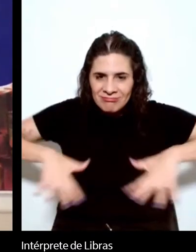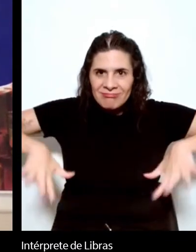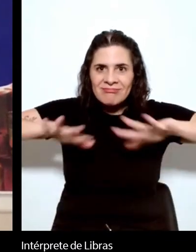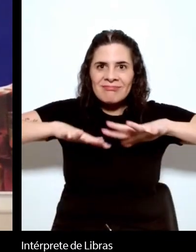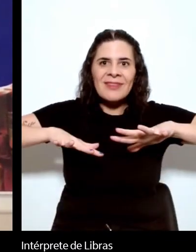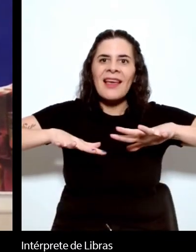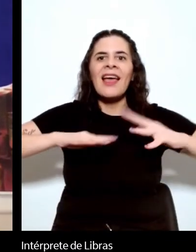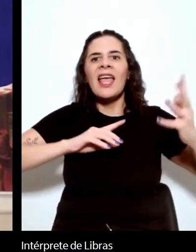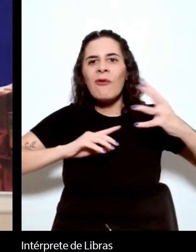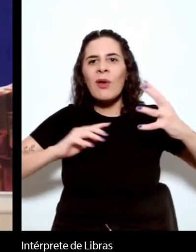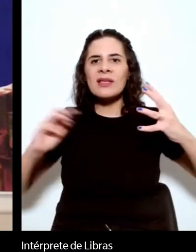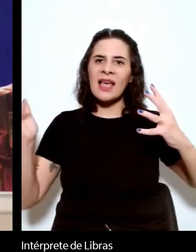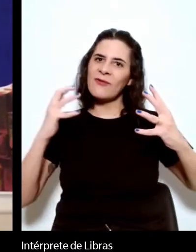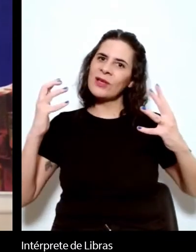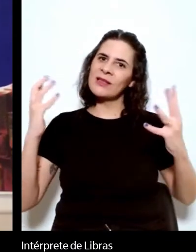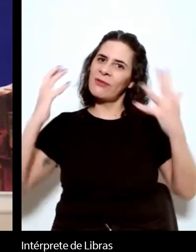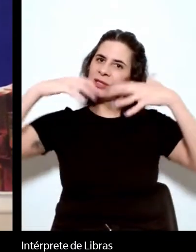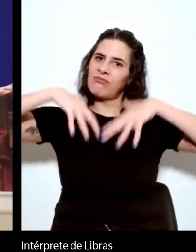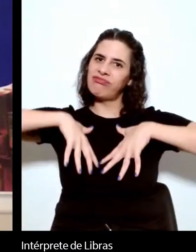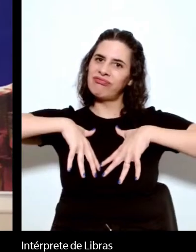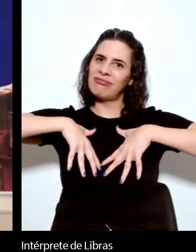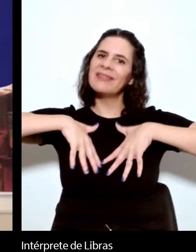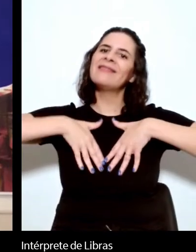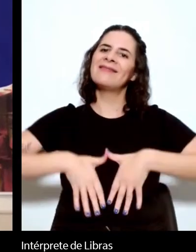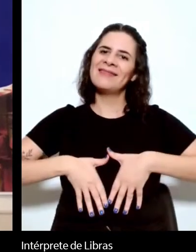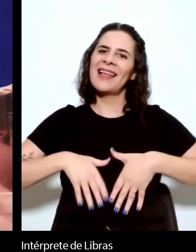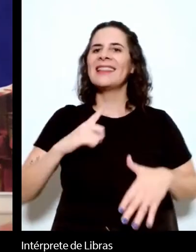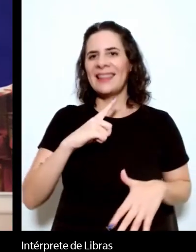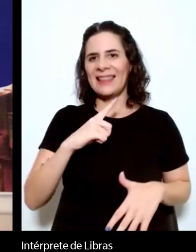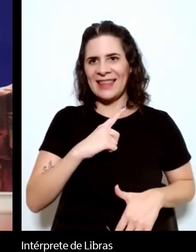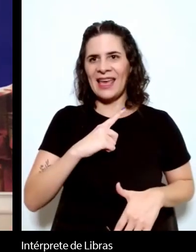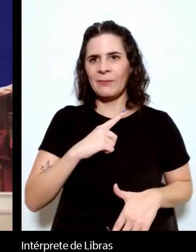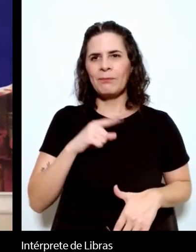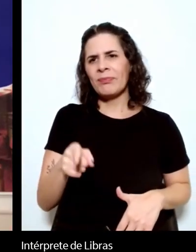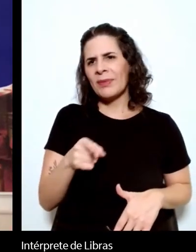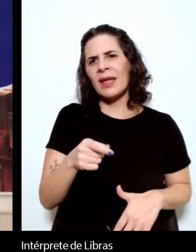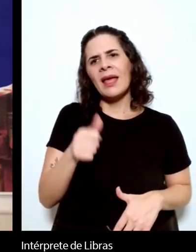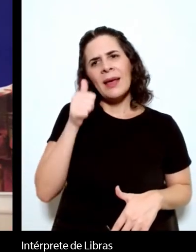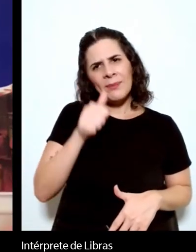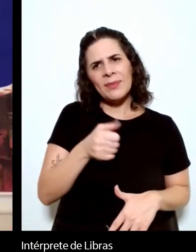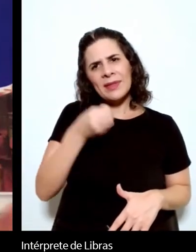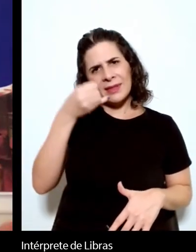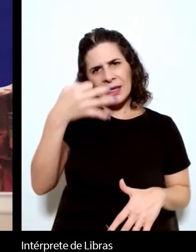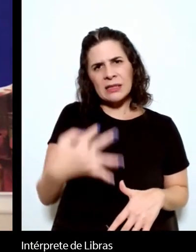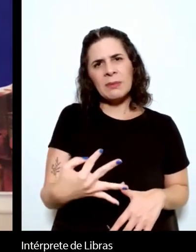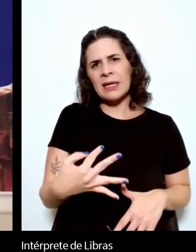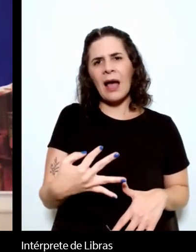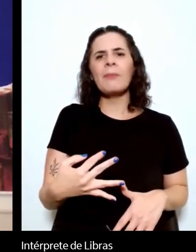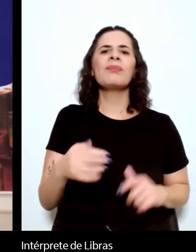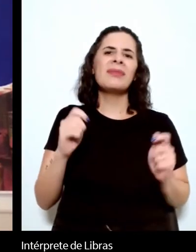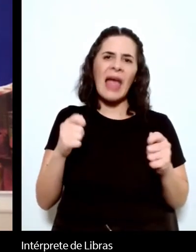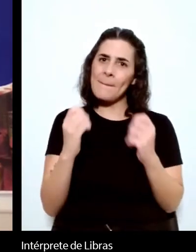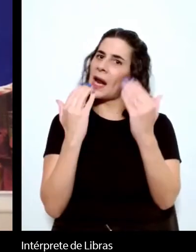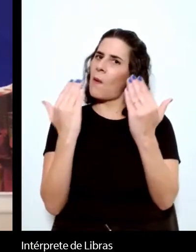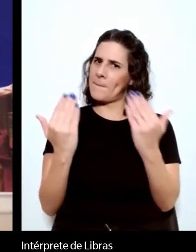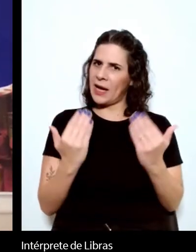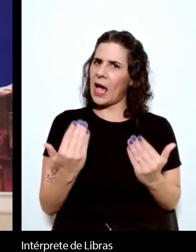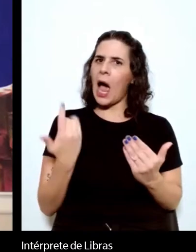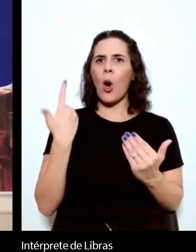influências e fontes, e como a Ana Sourinho estava mencionando, há toda a margem para comparar